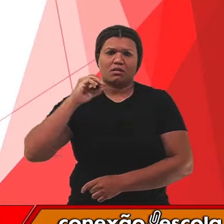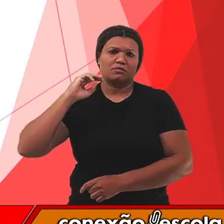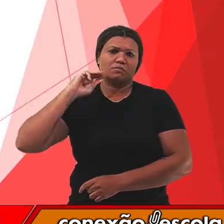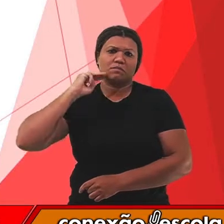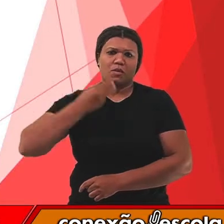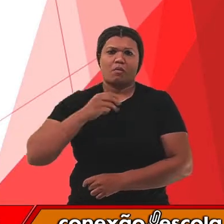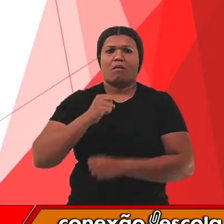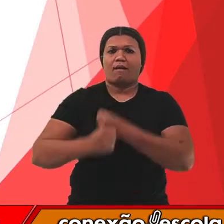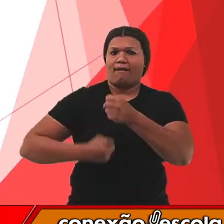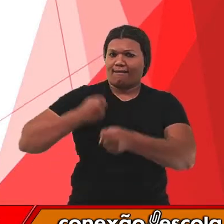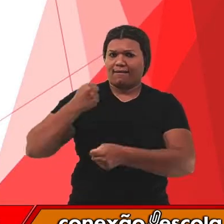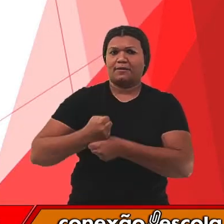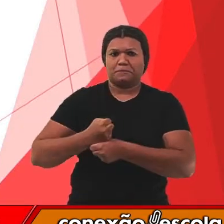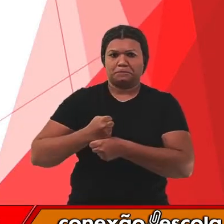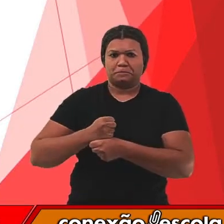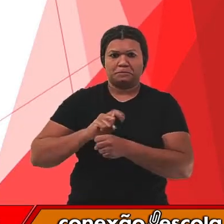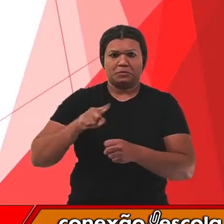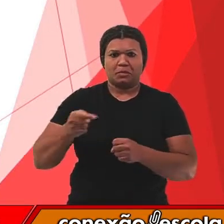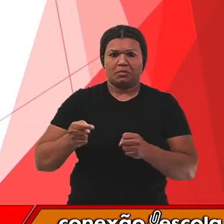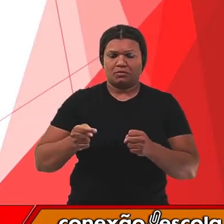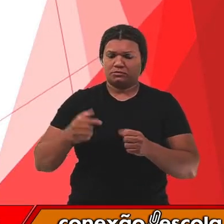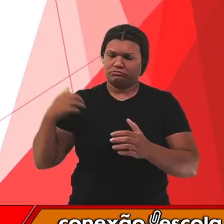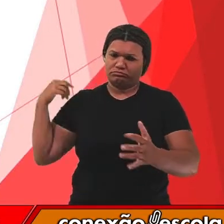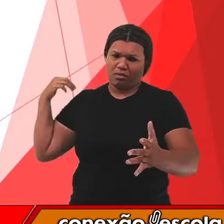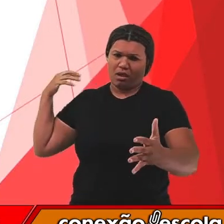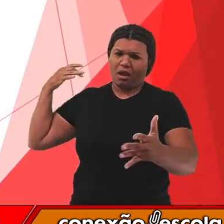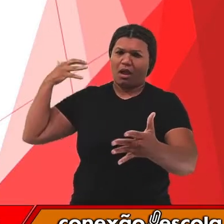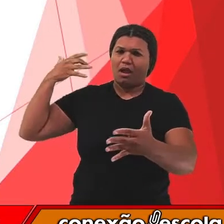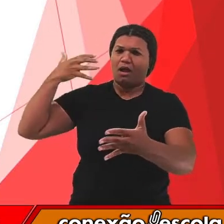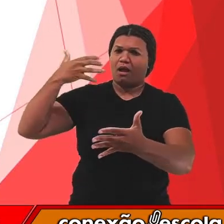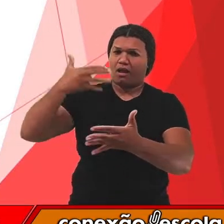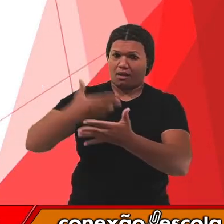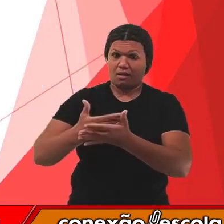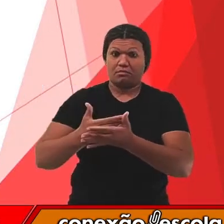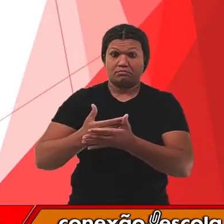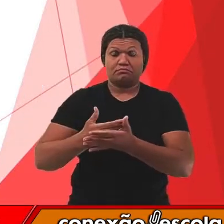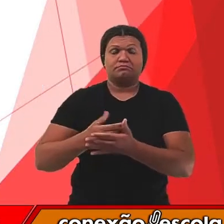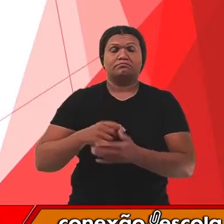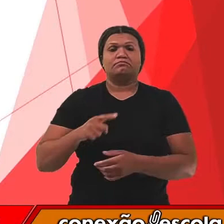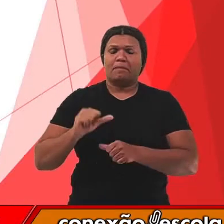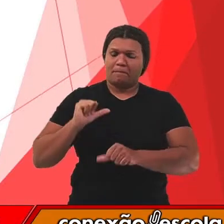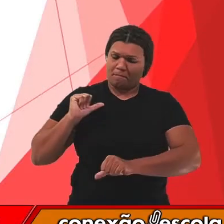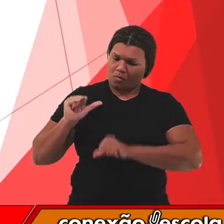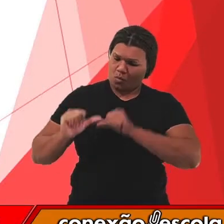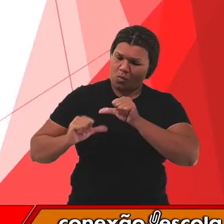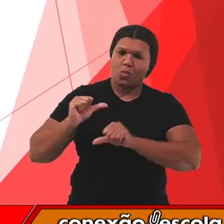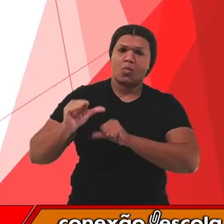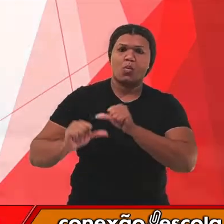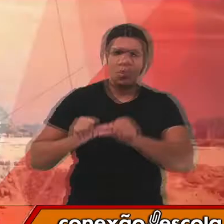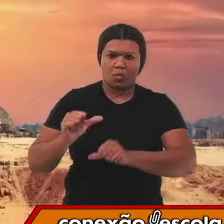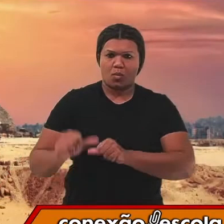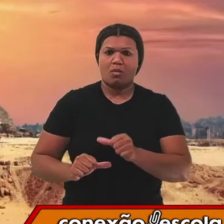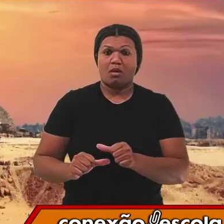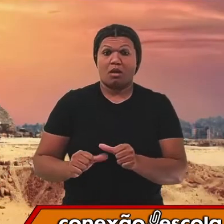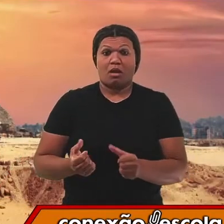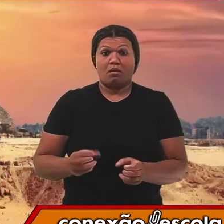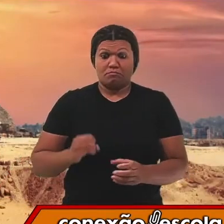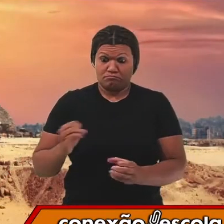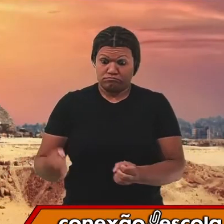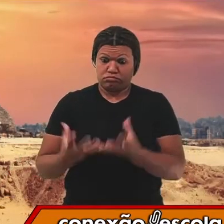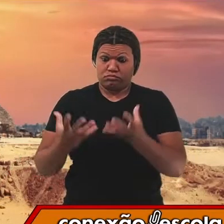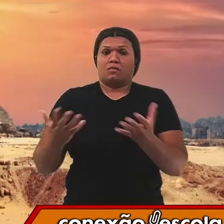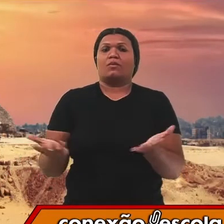Ao longo do tempo, elas se transformaram nos milhões de espécies e organismos que existem atualmente.